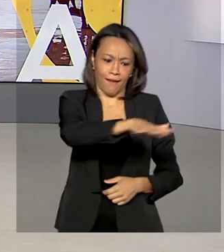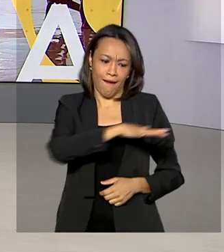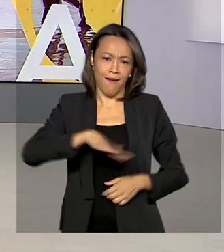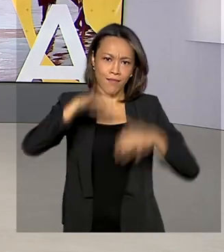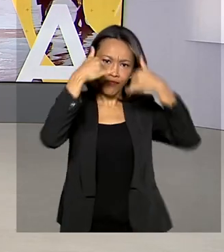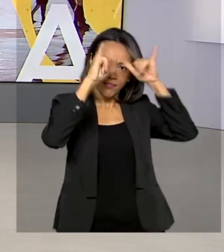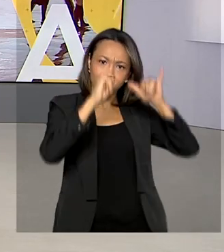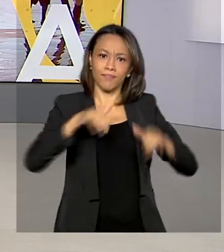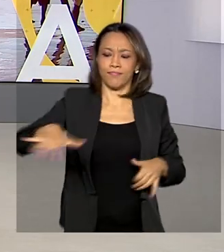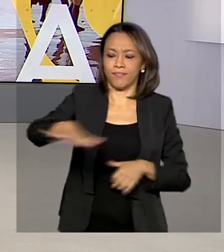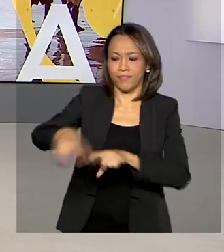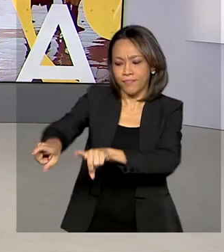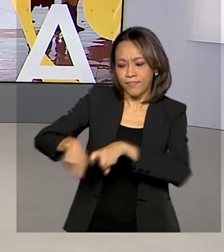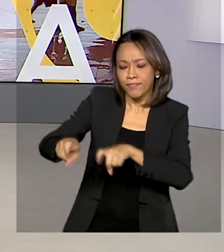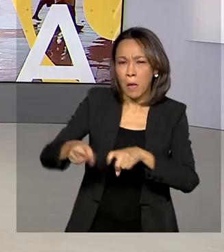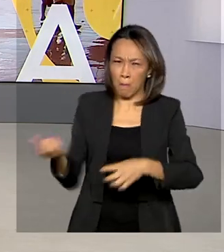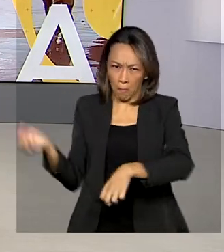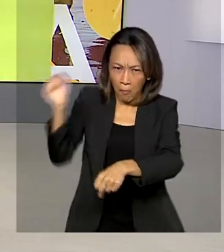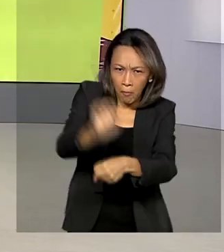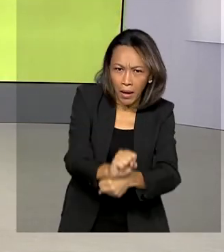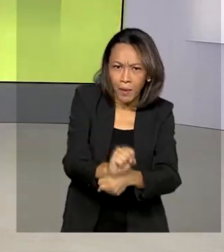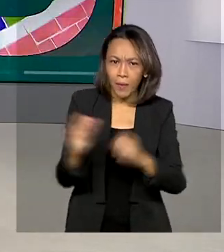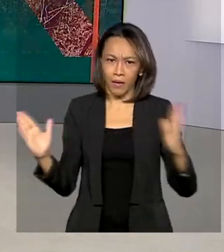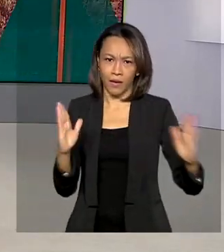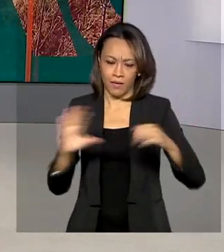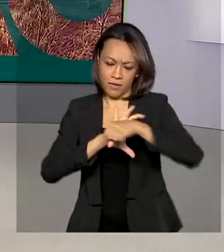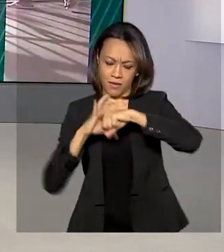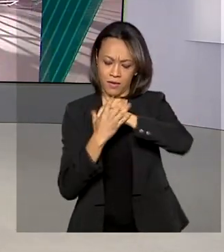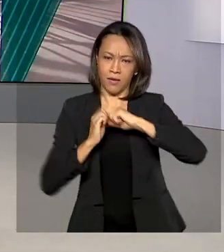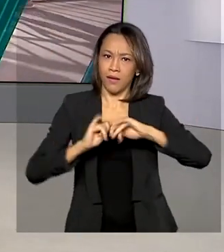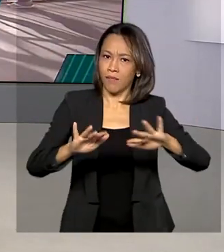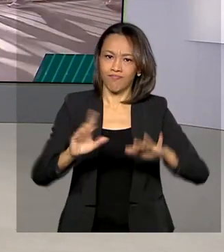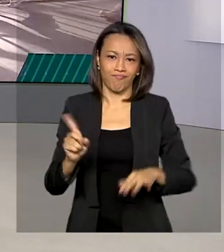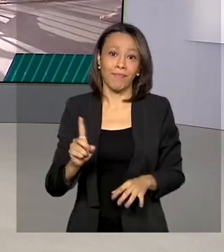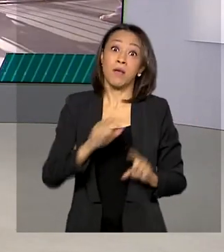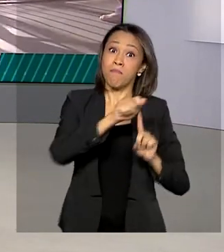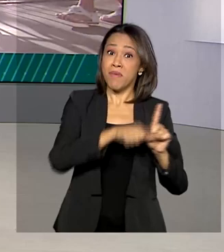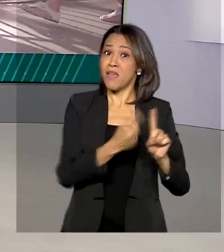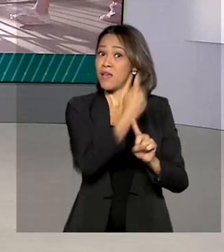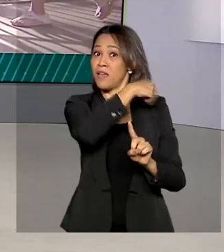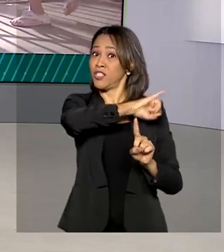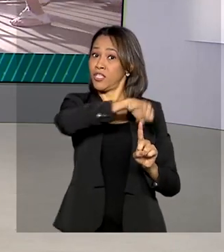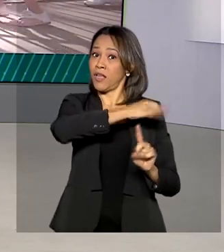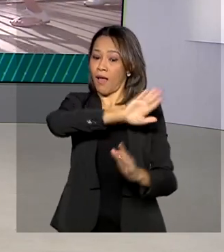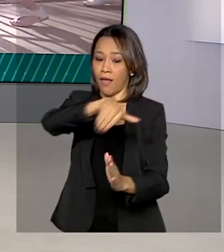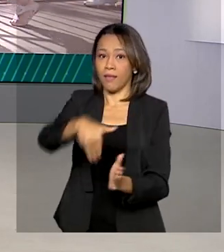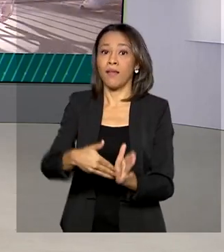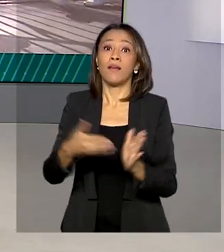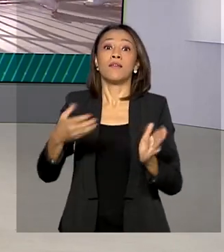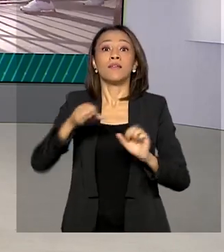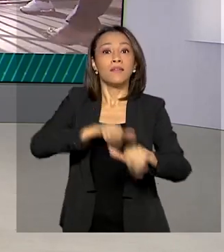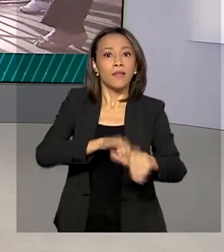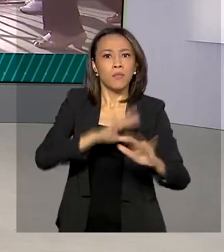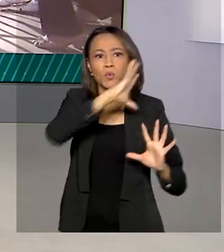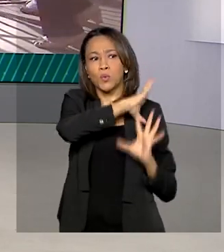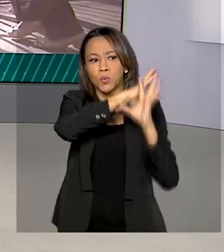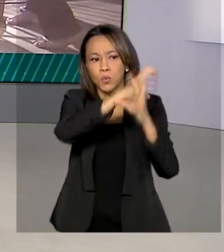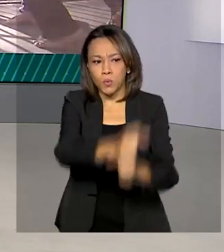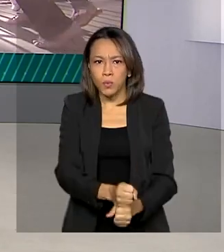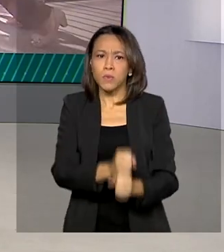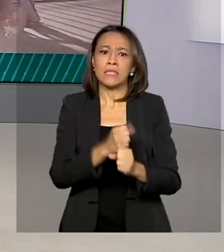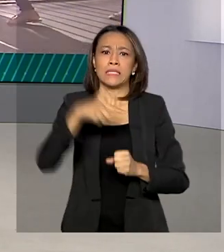A agropecuária brasileira não parou na pandemia. De janeiro a setembro, as exportações do agronegócio somaram quase